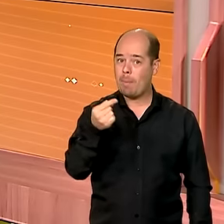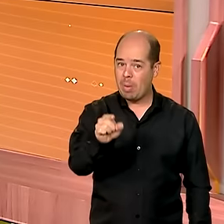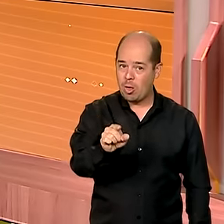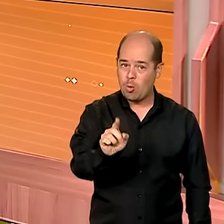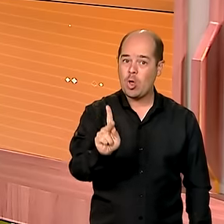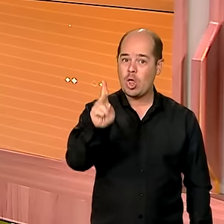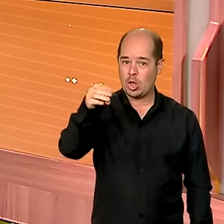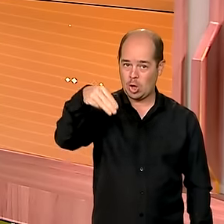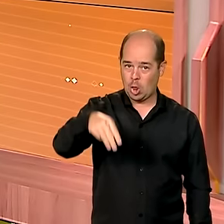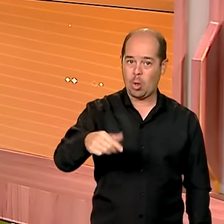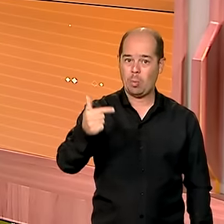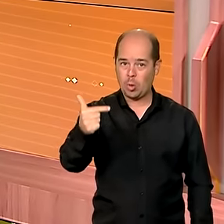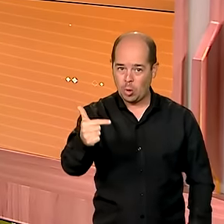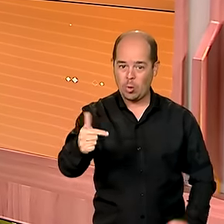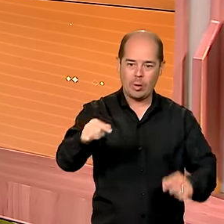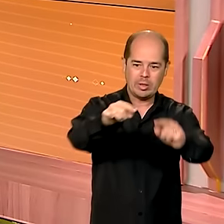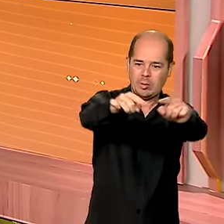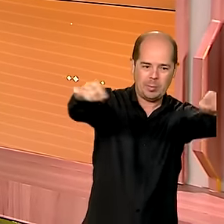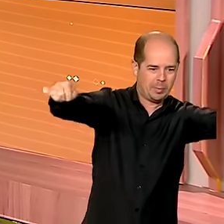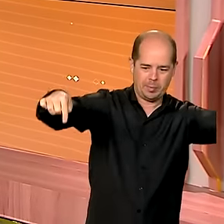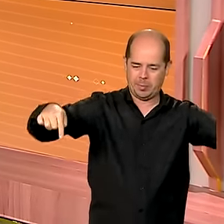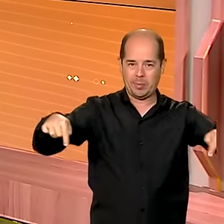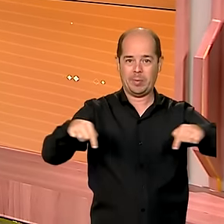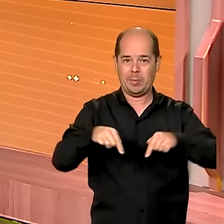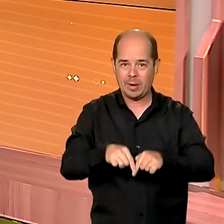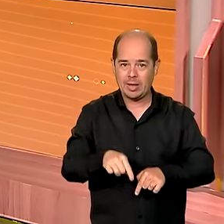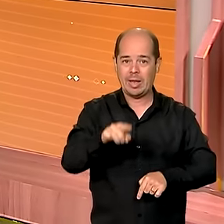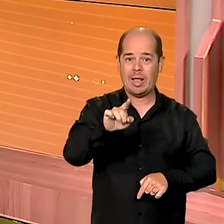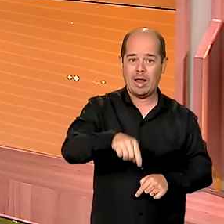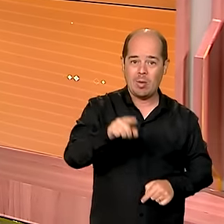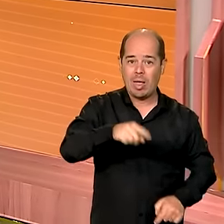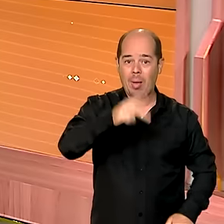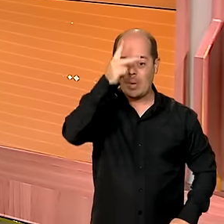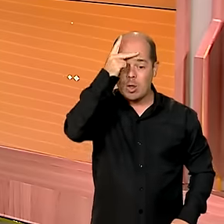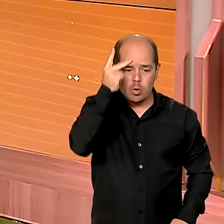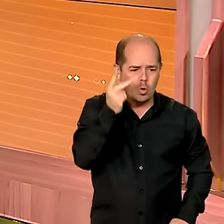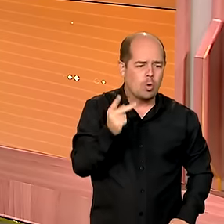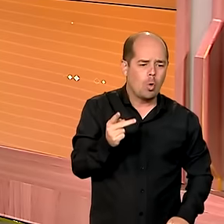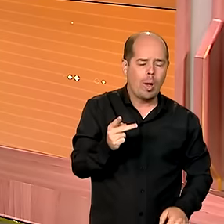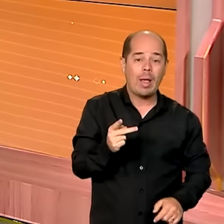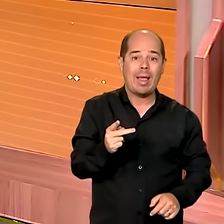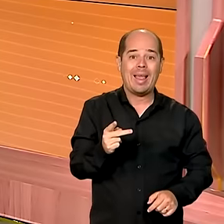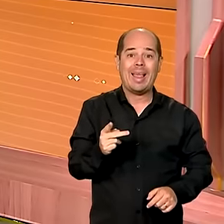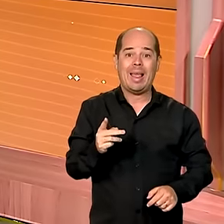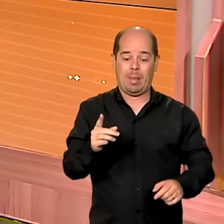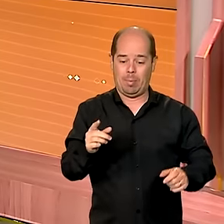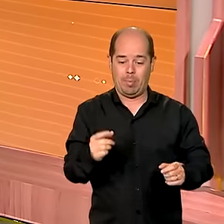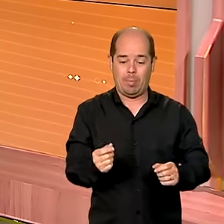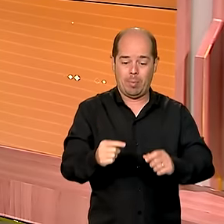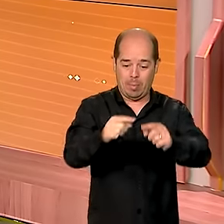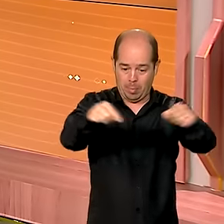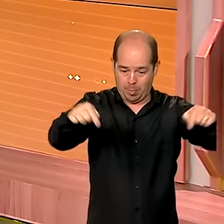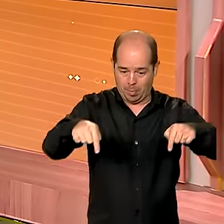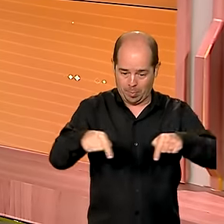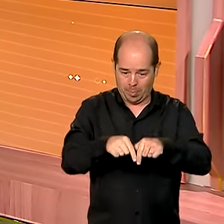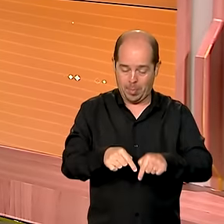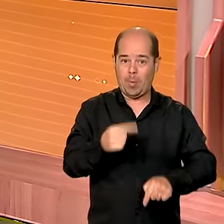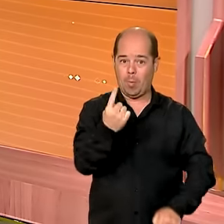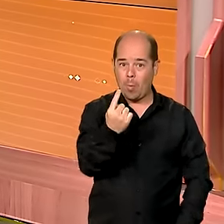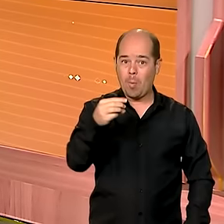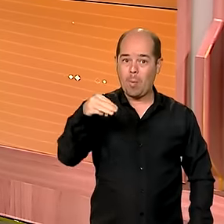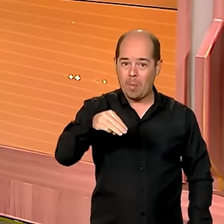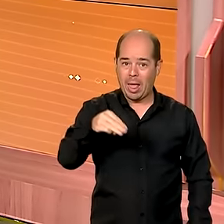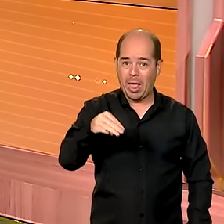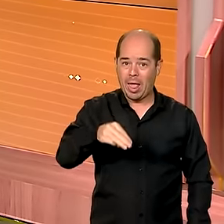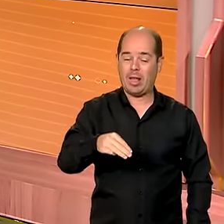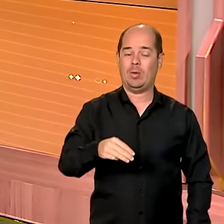é um dos municípios do estado do Maranhão com a menor densidade populacional, o menor número de pessoas por metro quadrado. Ela fica